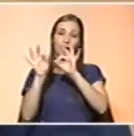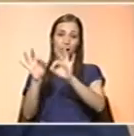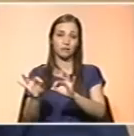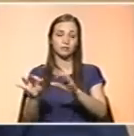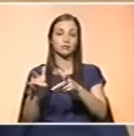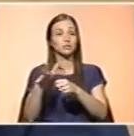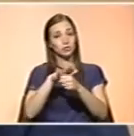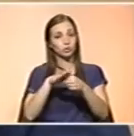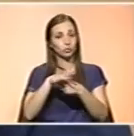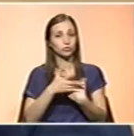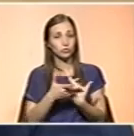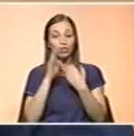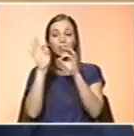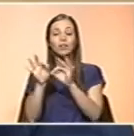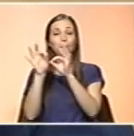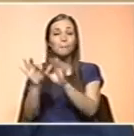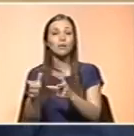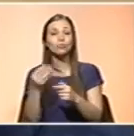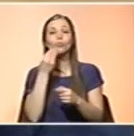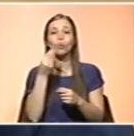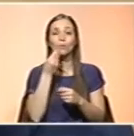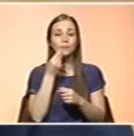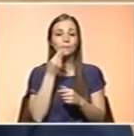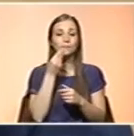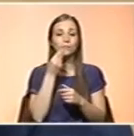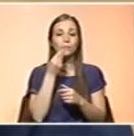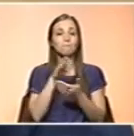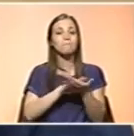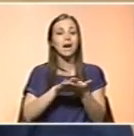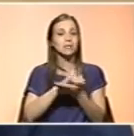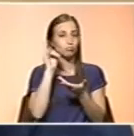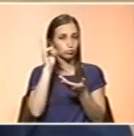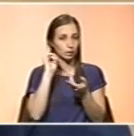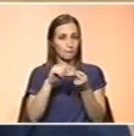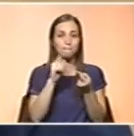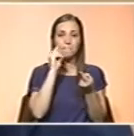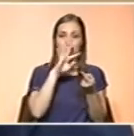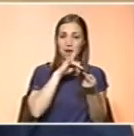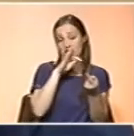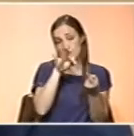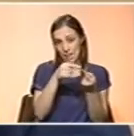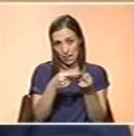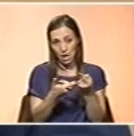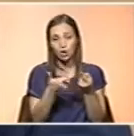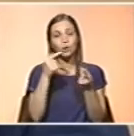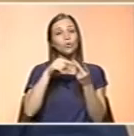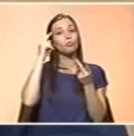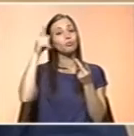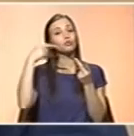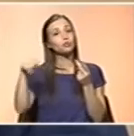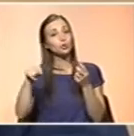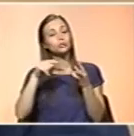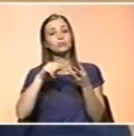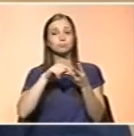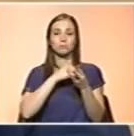essas situações e o tratamento baseia-se num tripé muito importante, que é dos pais, da família, são os professores e os profissionais de